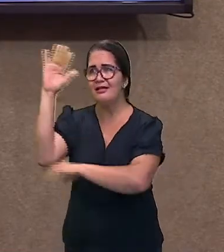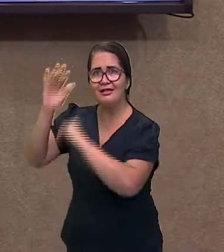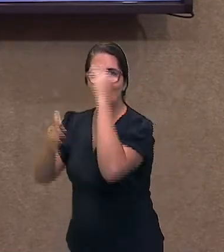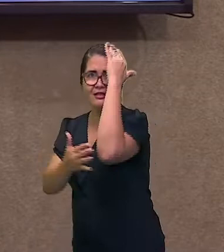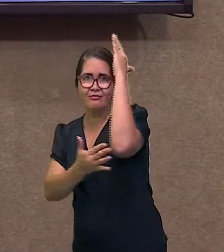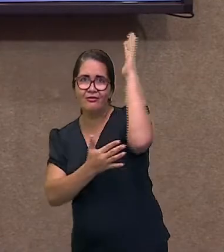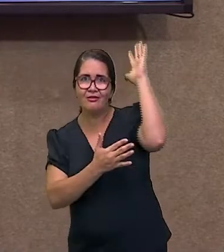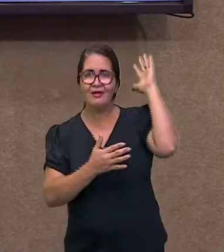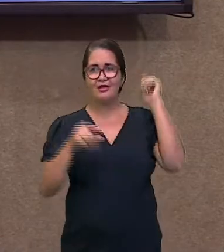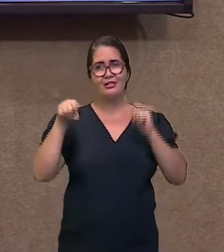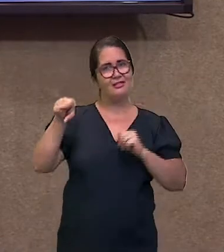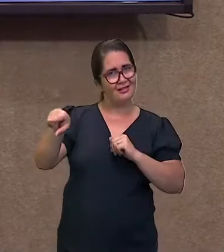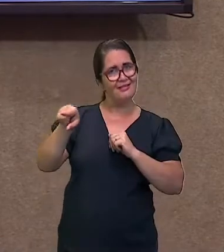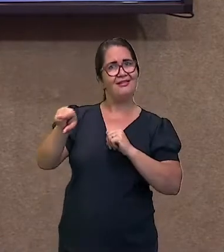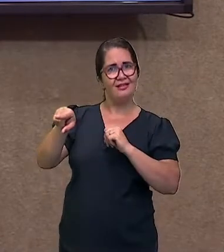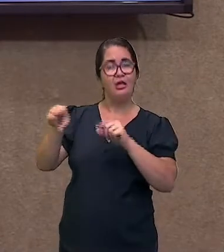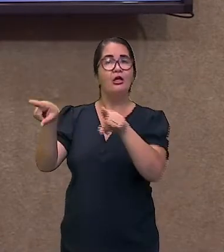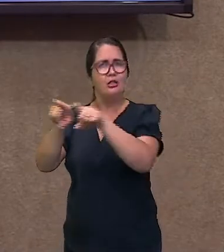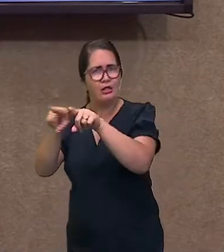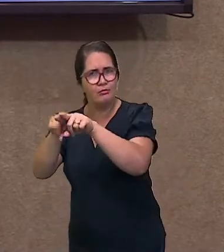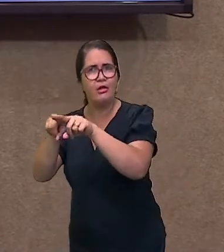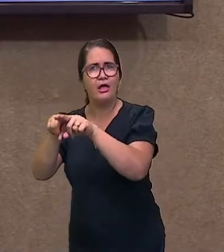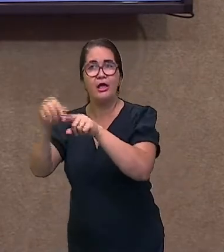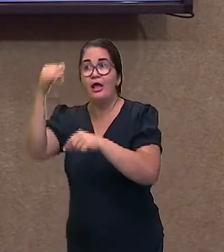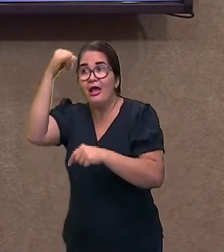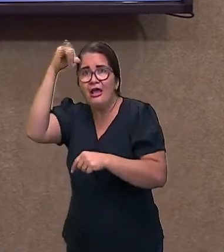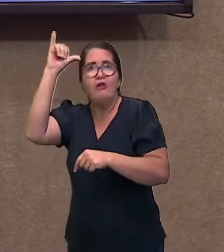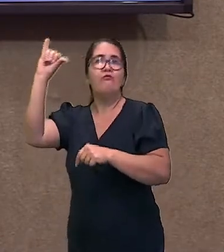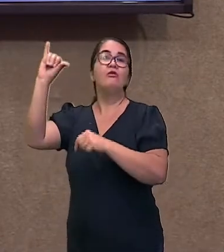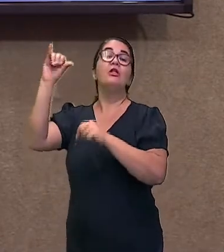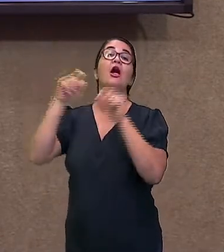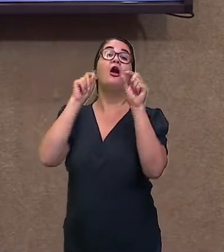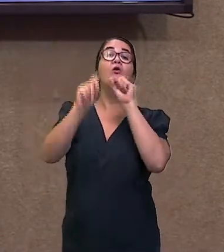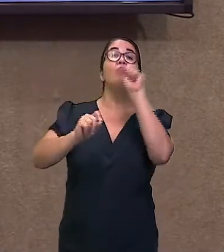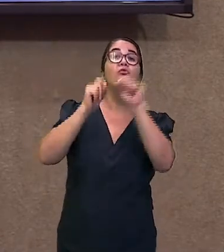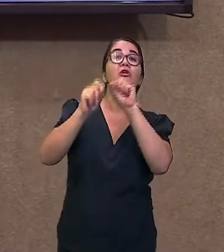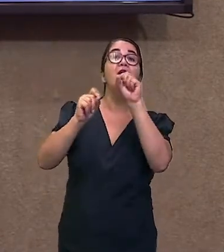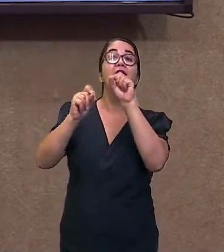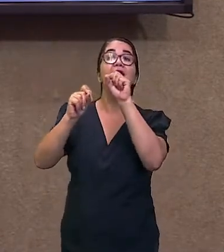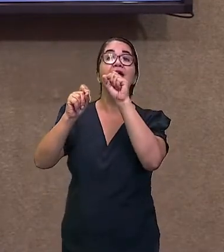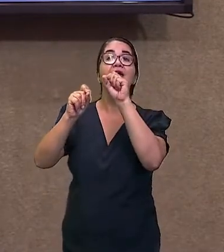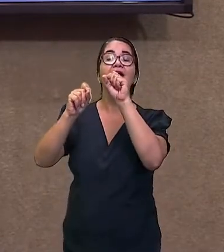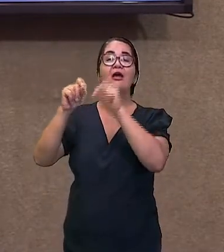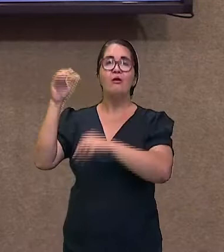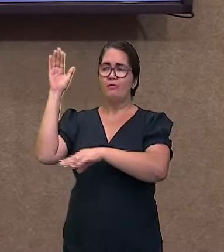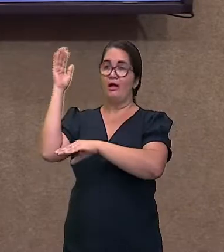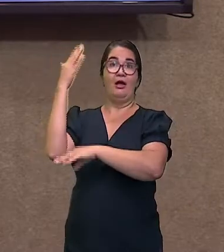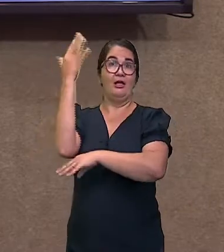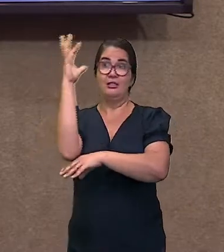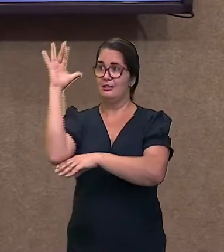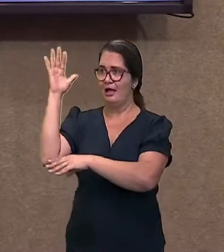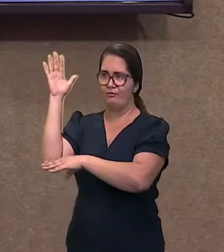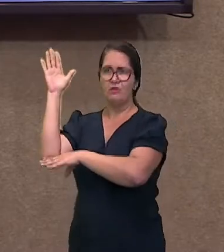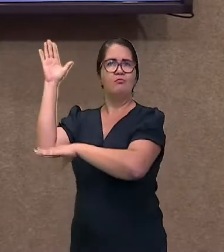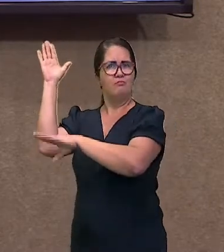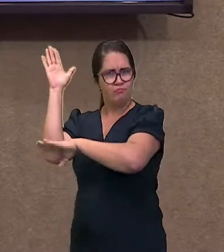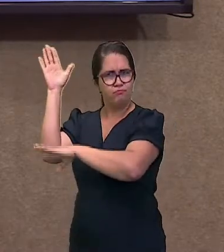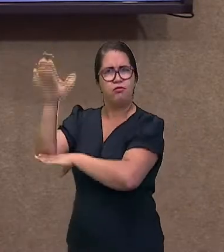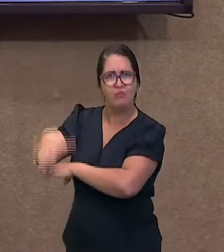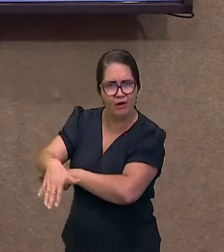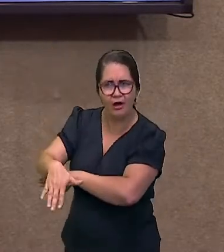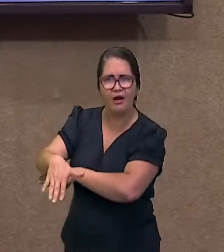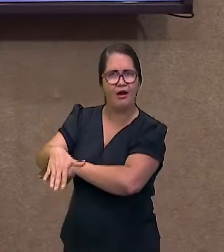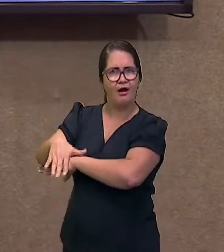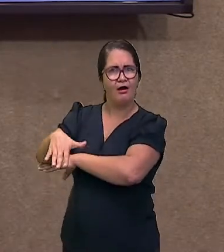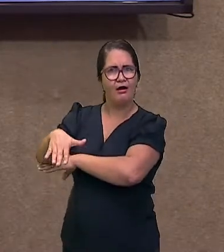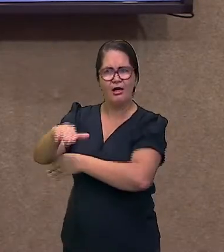para a nossa sobrevivência quanto para a sobrevivência dos outros seres que ali estão. Uma pessoa